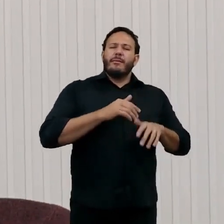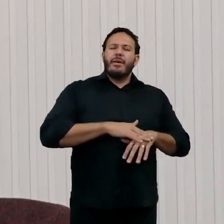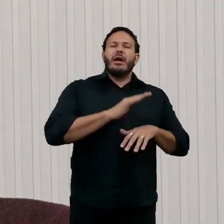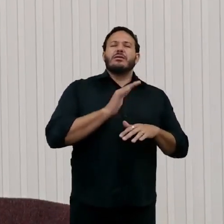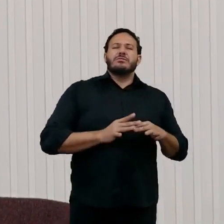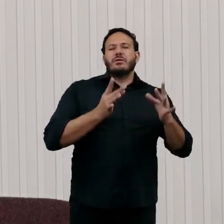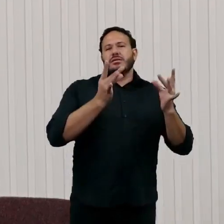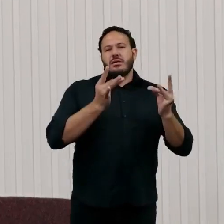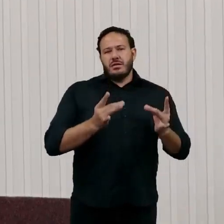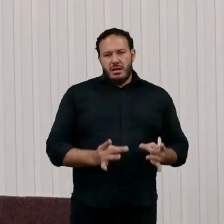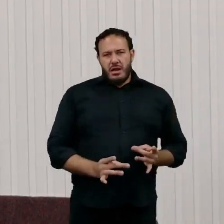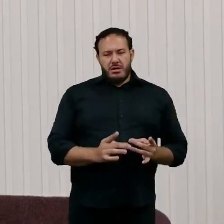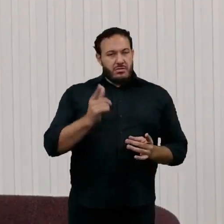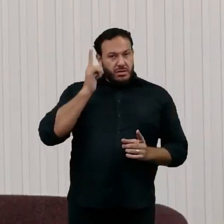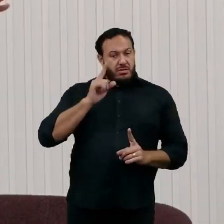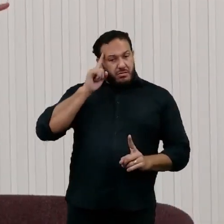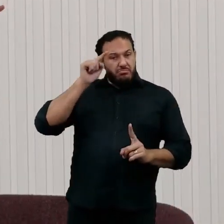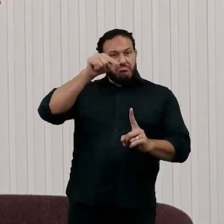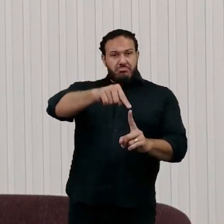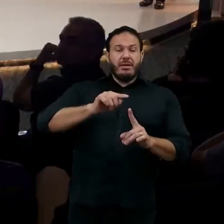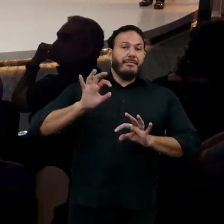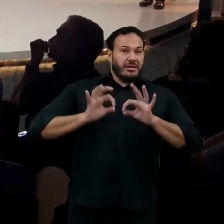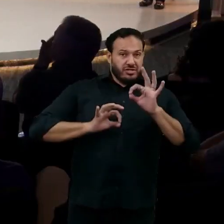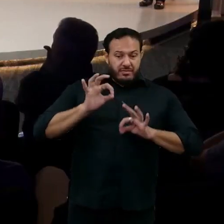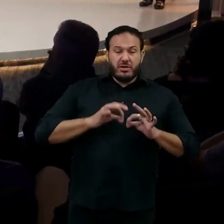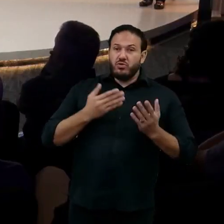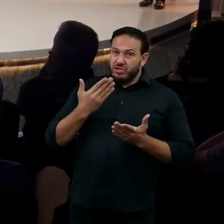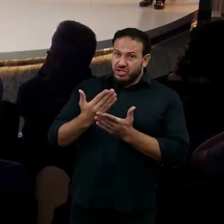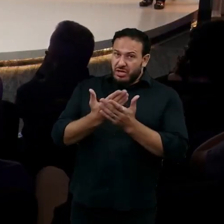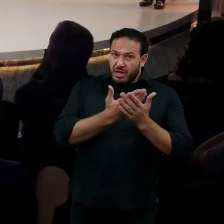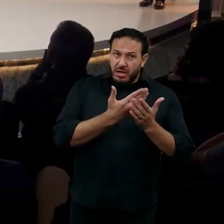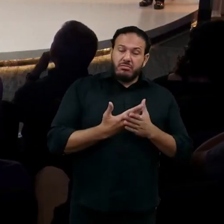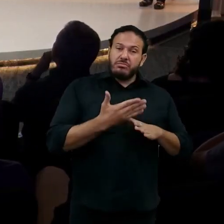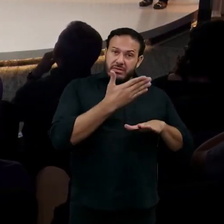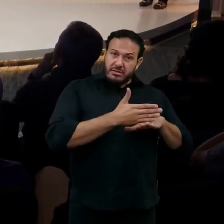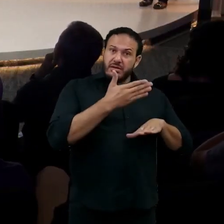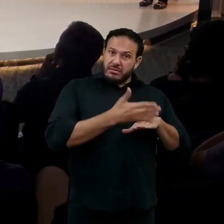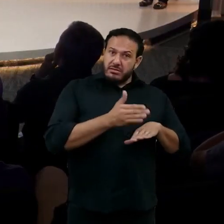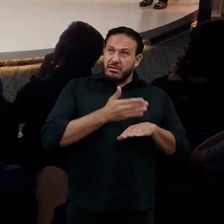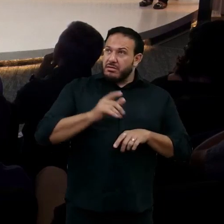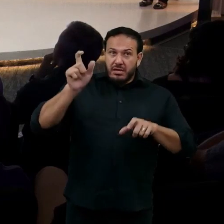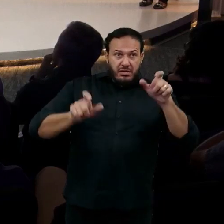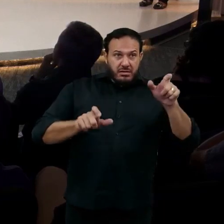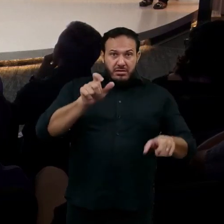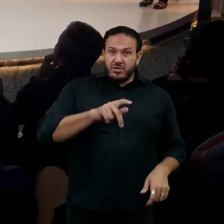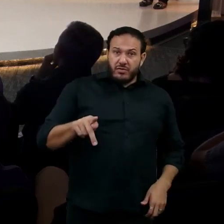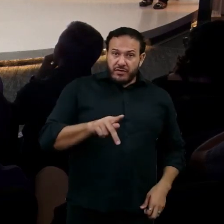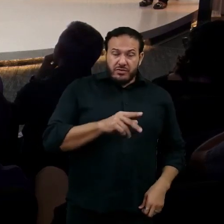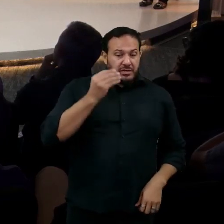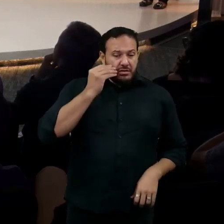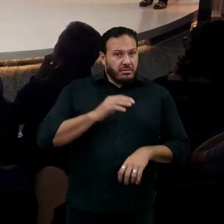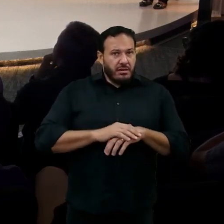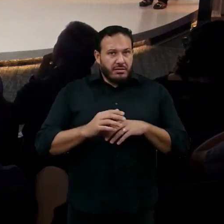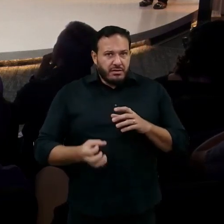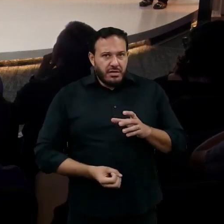vai até o planejamento de aula e têm que treinar os professores. Daí os professores ao invés de tentar criar o celeiro, agora